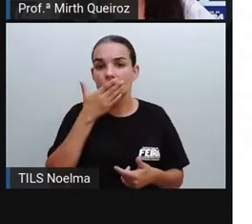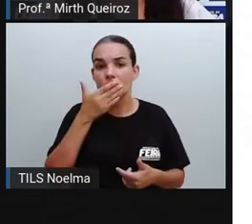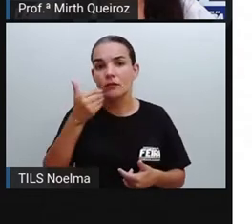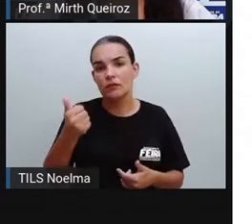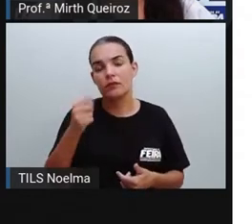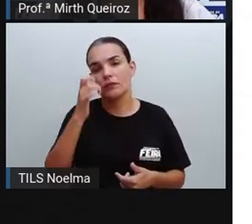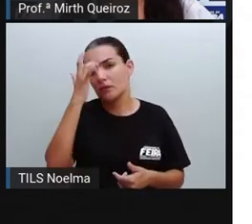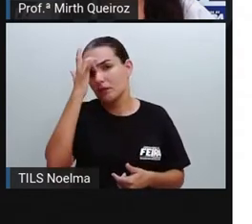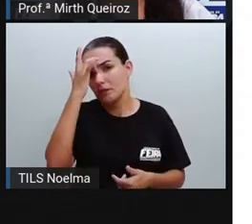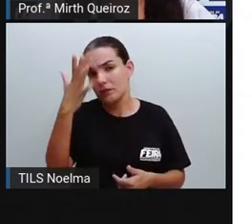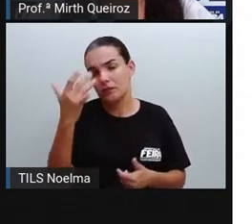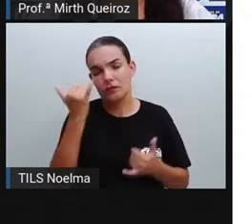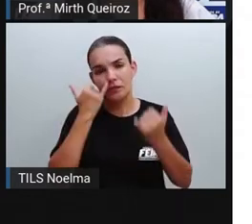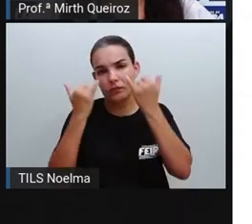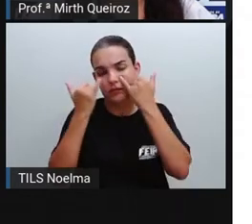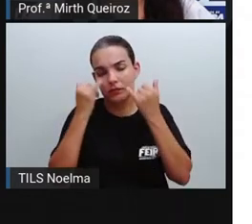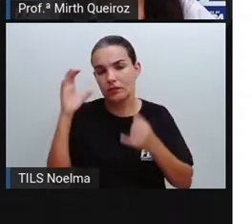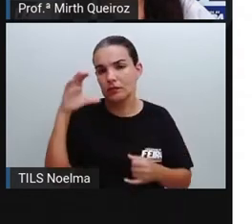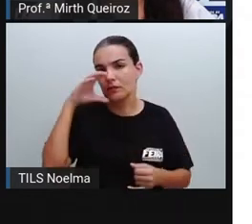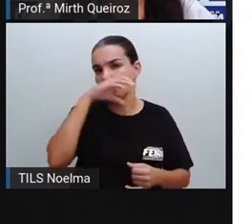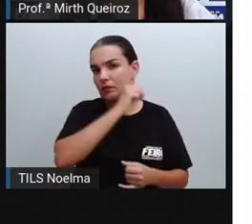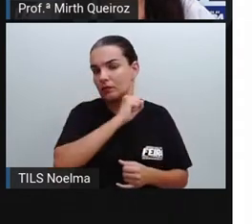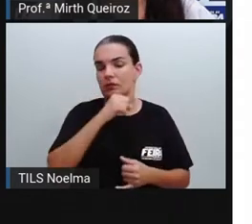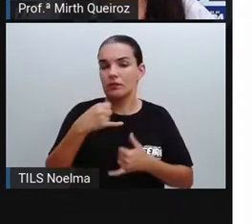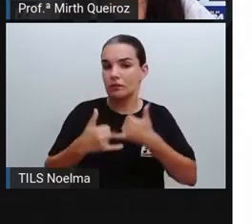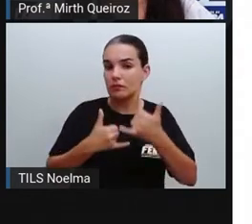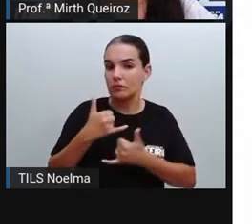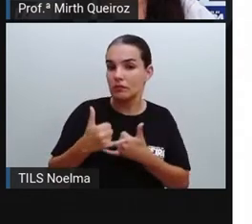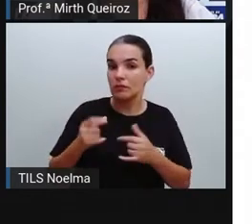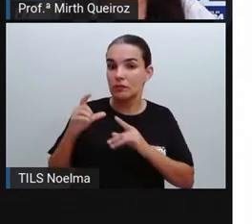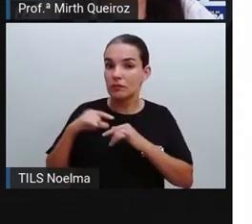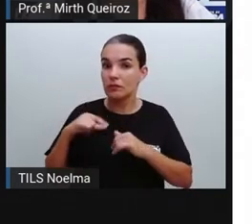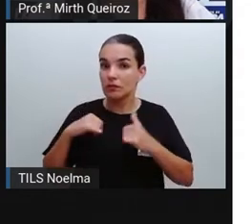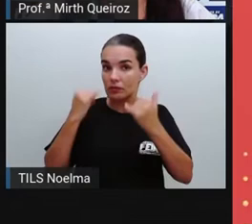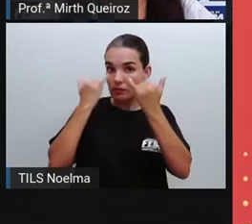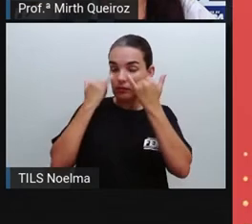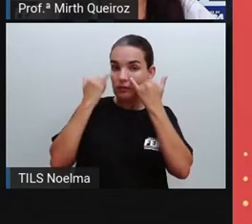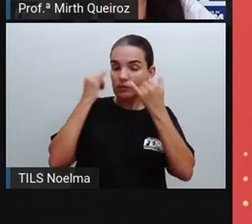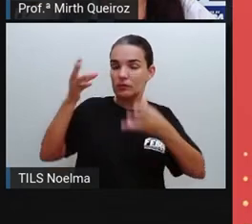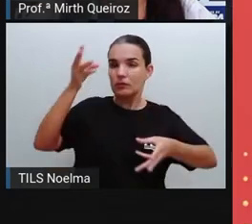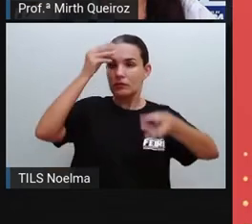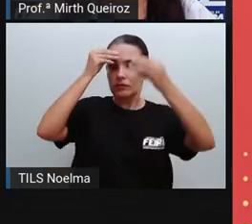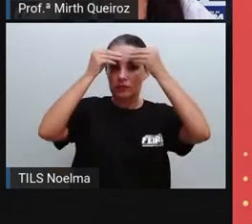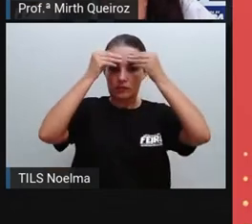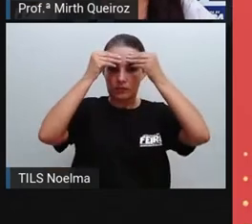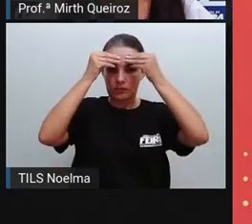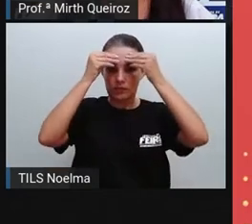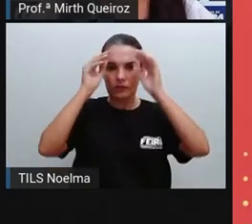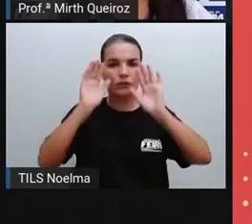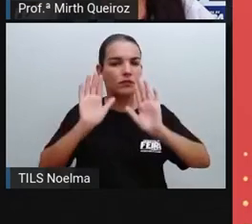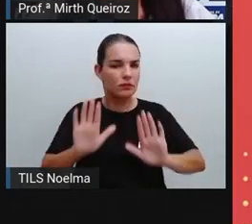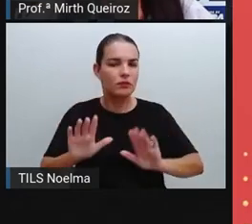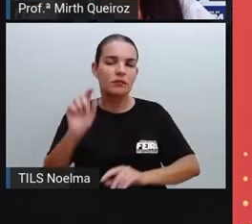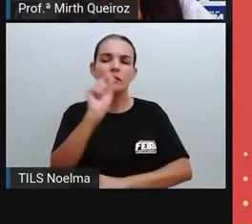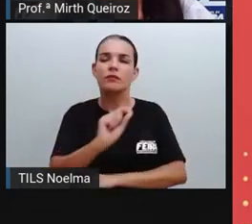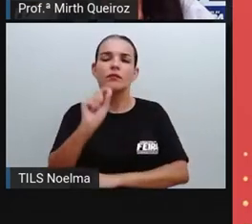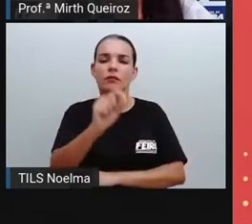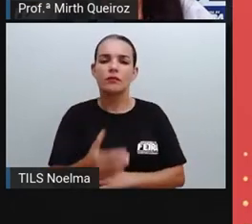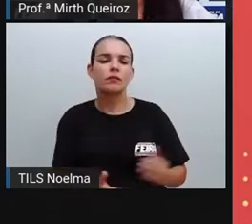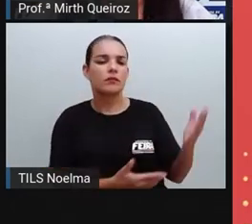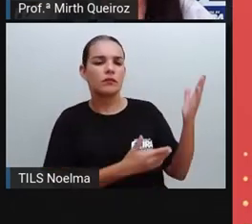fácil, de forma rápida e dinâmica, de ser aí compreendido. Mas o que é um